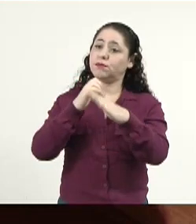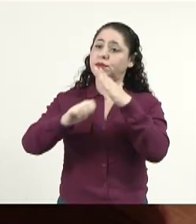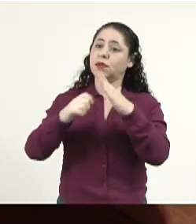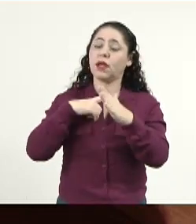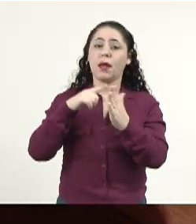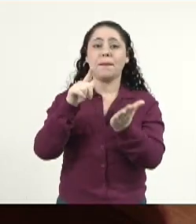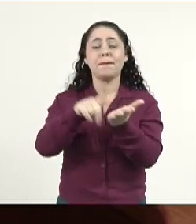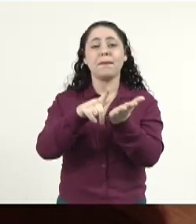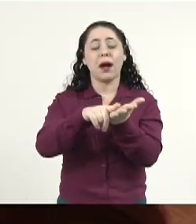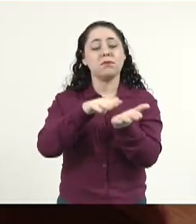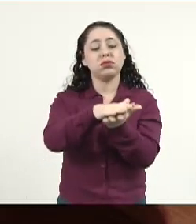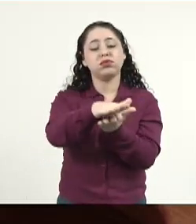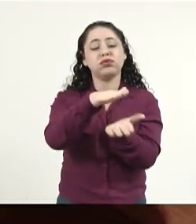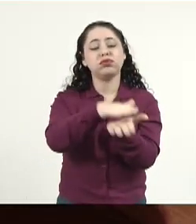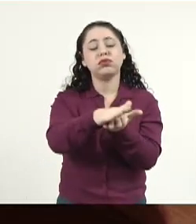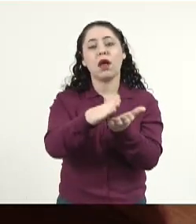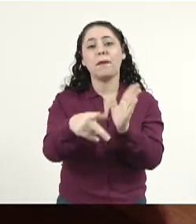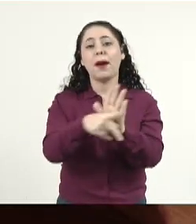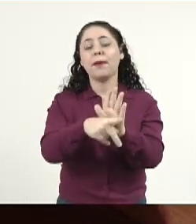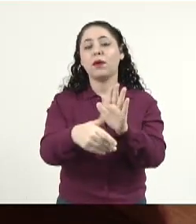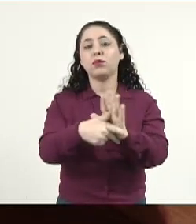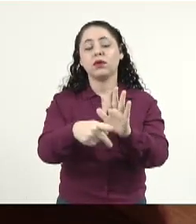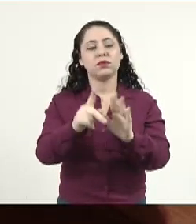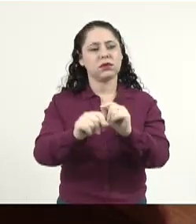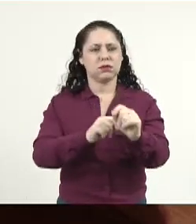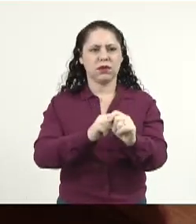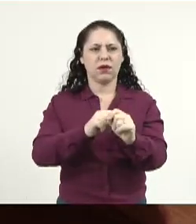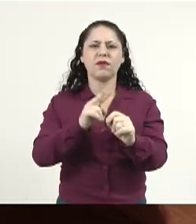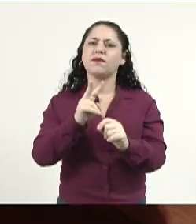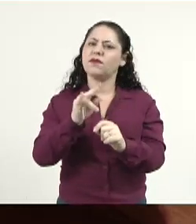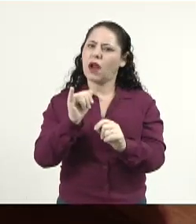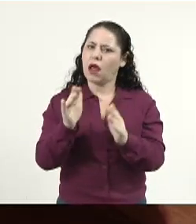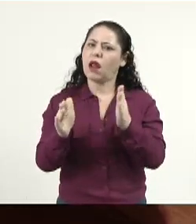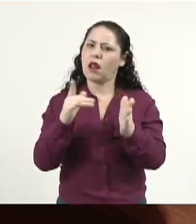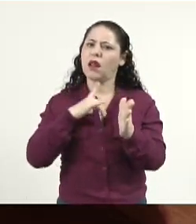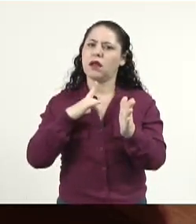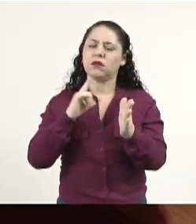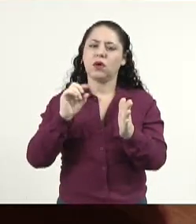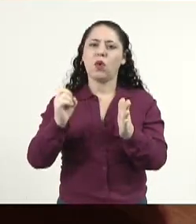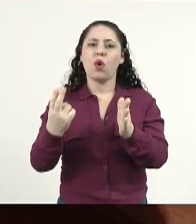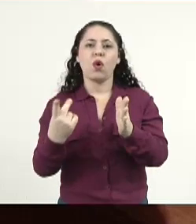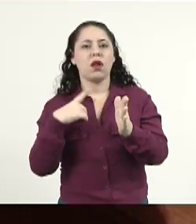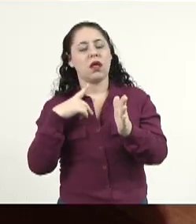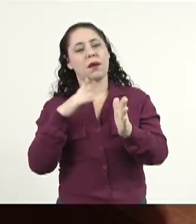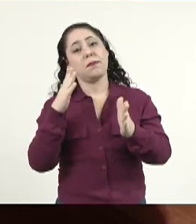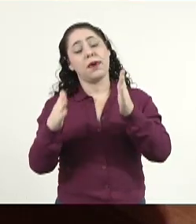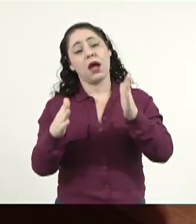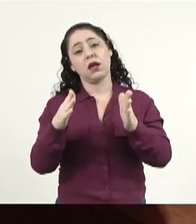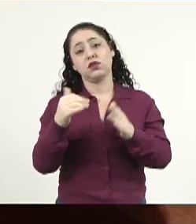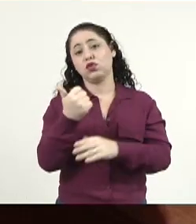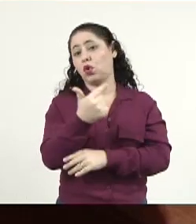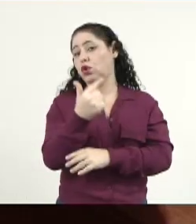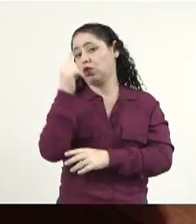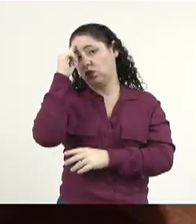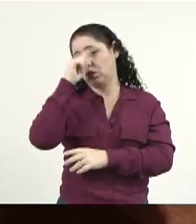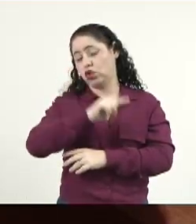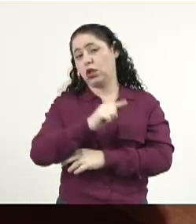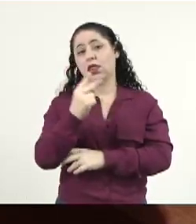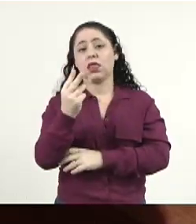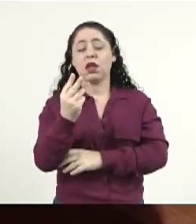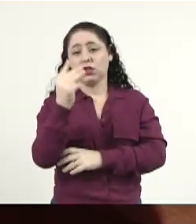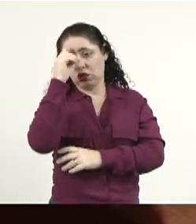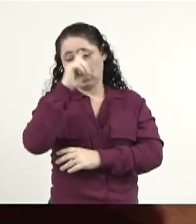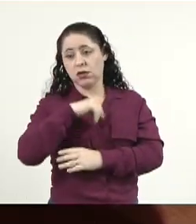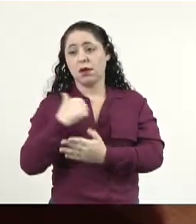o documento, a cópia. Eu falei, tuto, mas tem validade. Ou então, dá para ela mais um prazo de dois ou três dias, para que ela